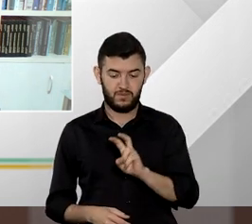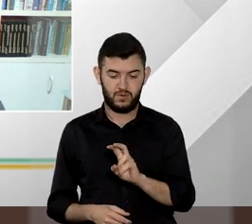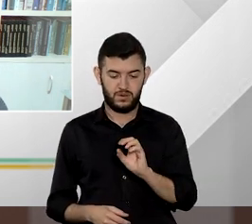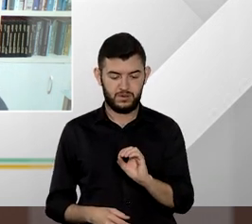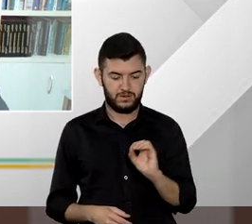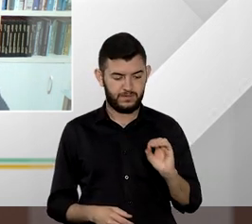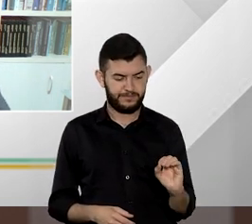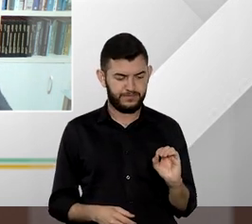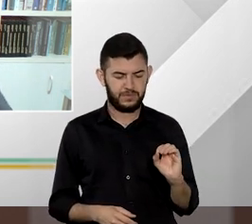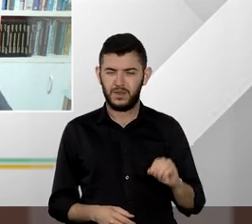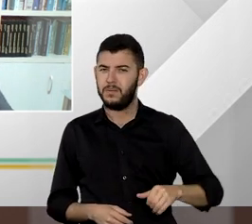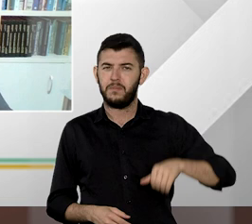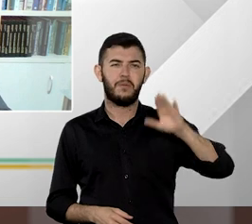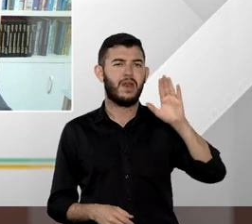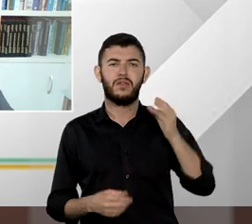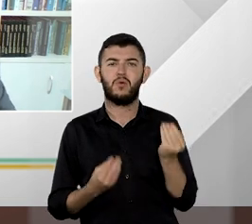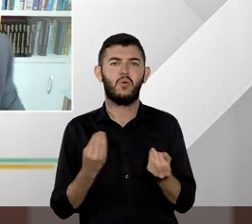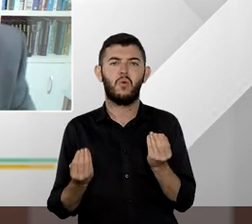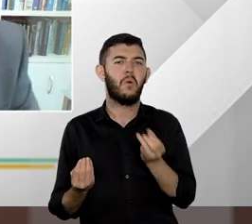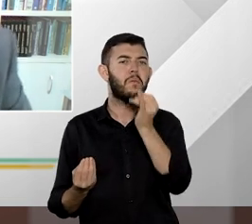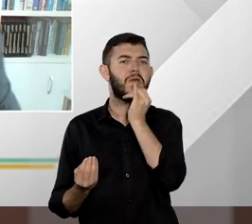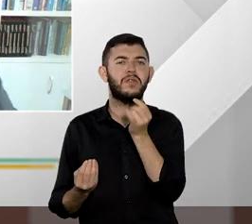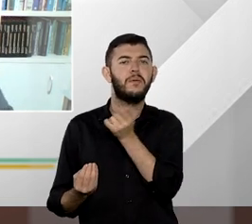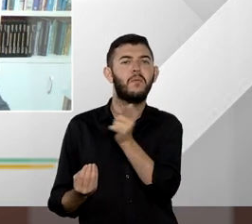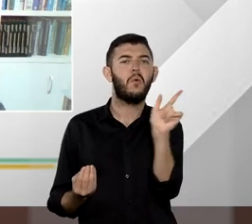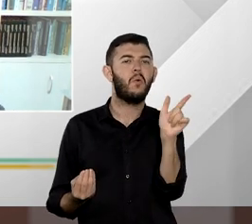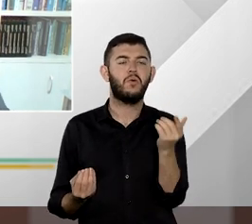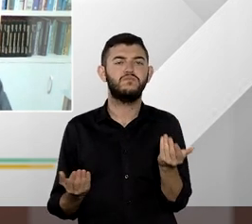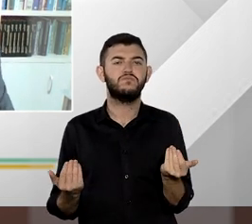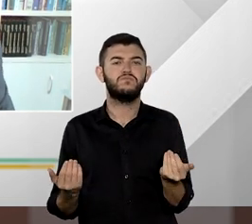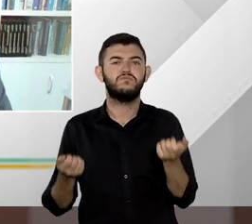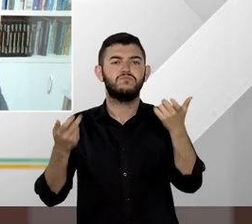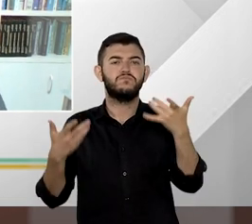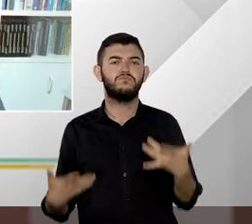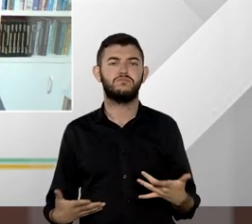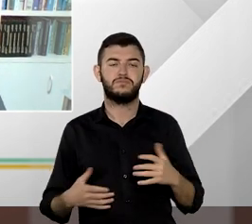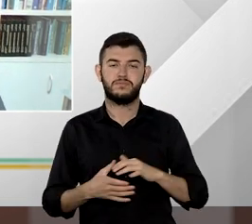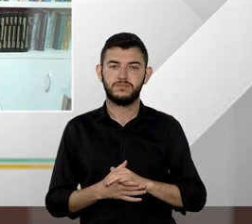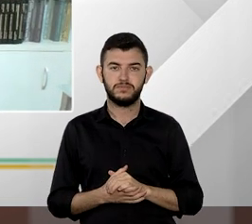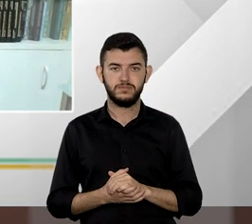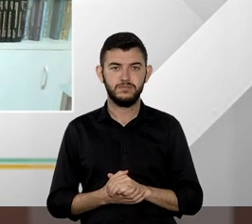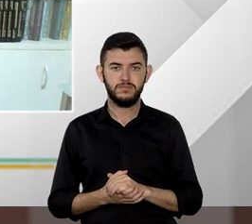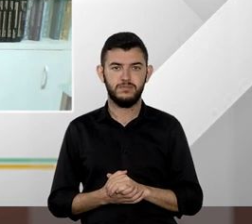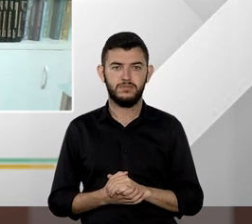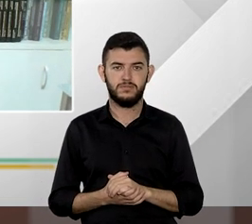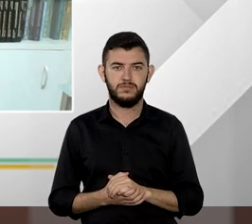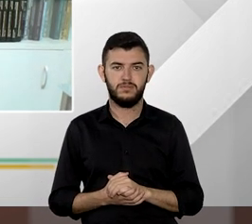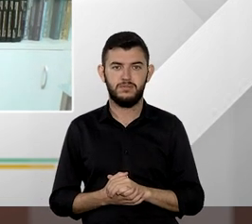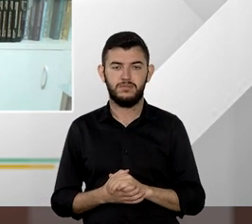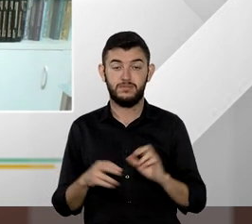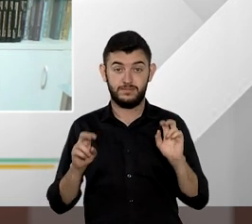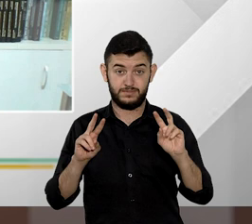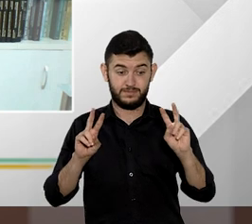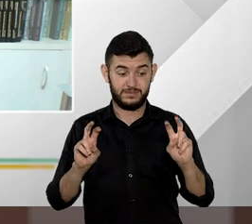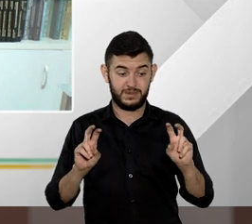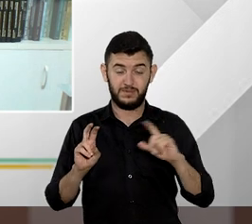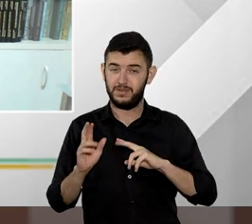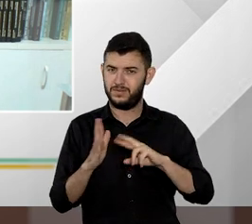outros que poderia usar como exemplo esse é um tema dos mais relevantes porque